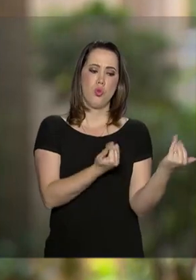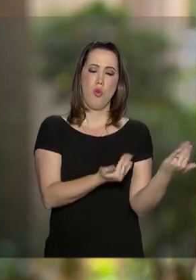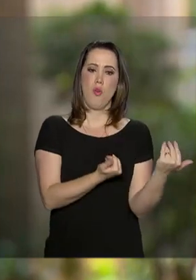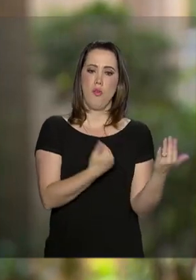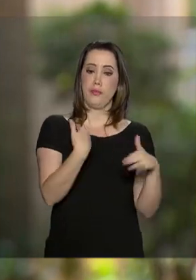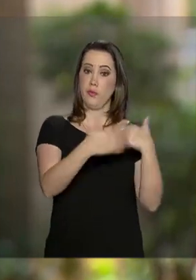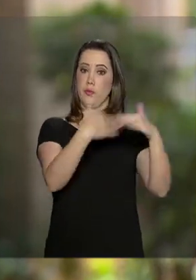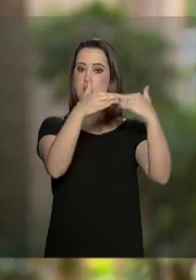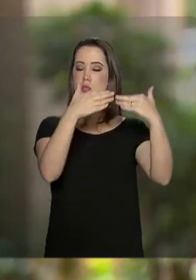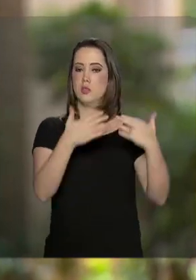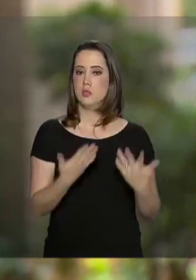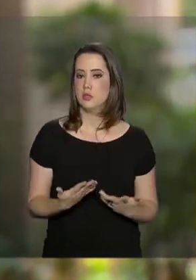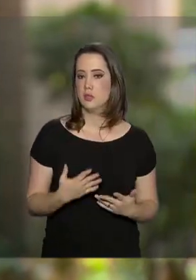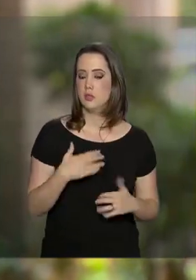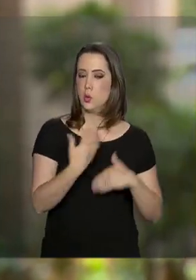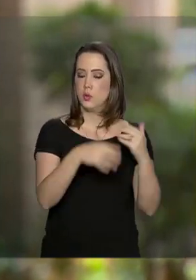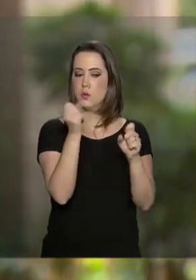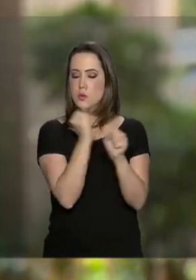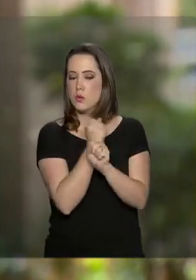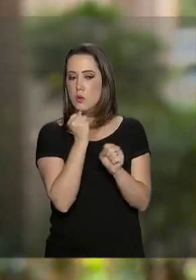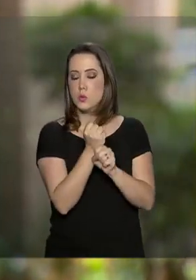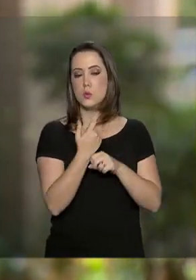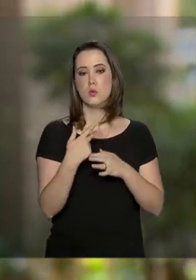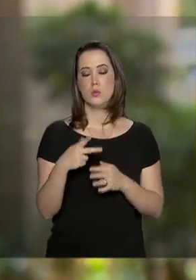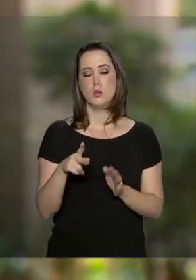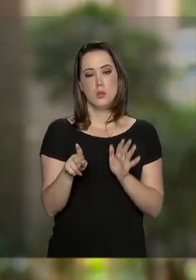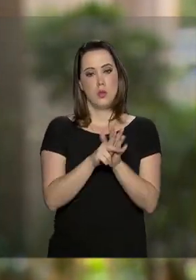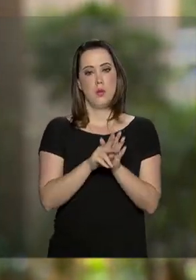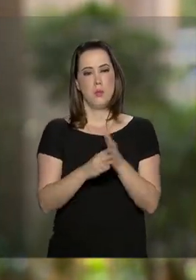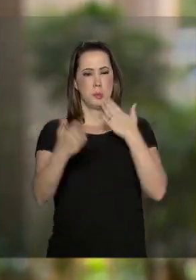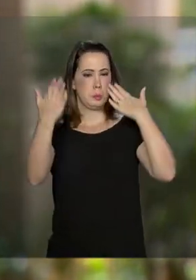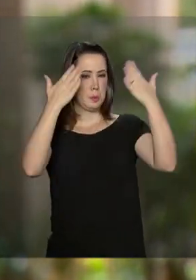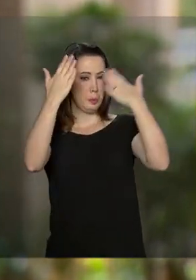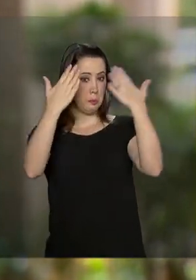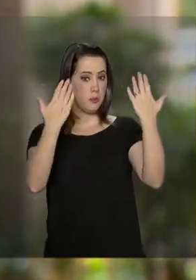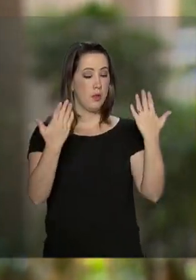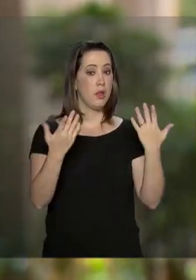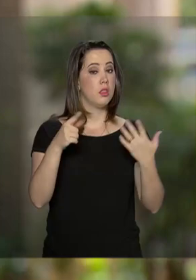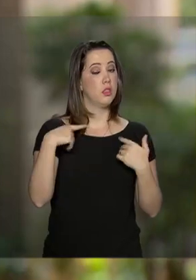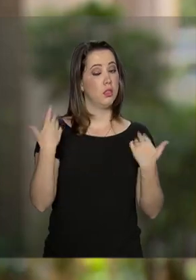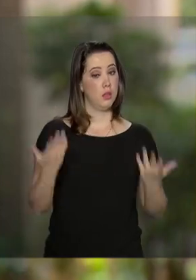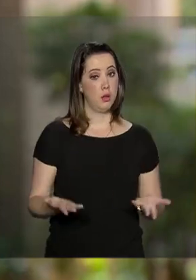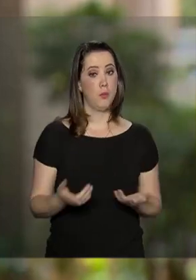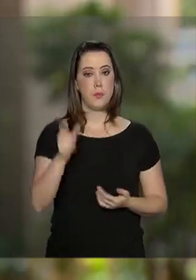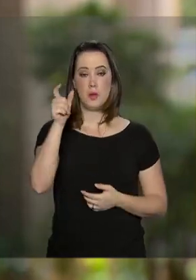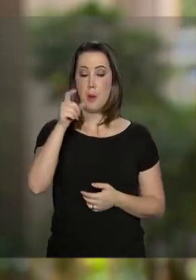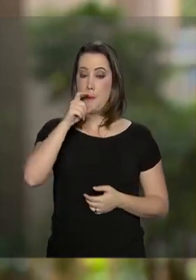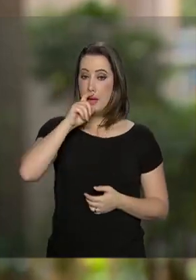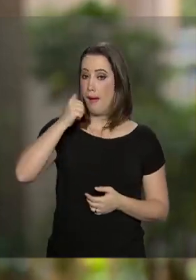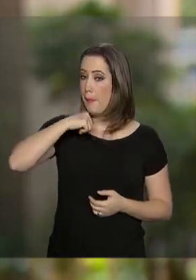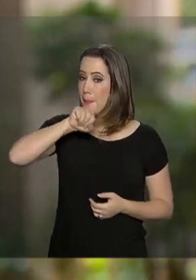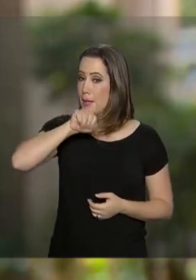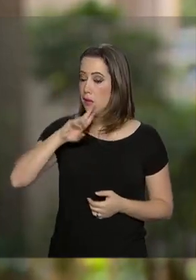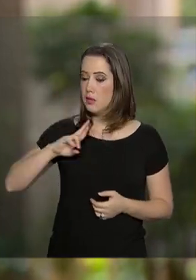ser em evolução, em total construção da sua personalidade. Então, nesse aspecto, os pais devem se comprometer.